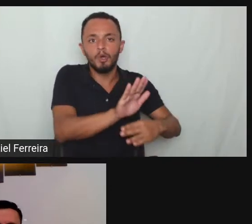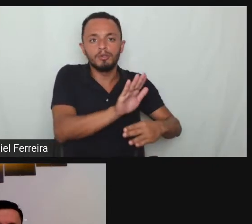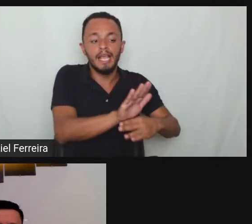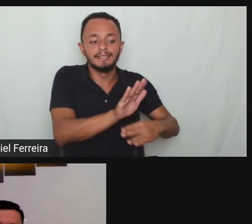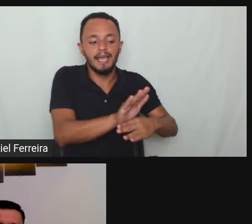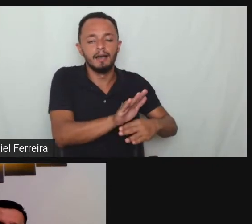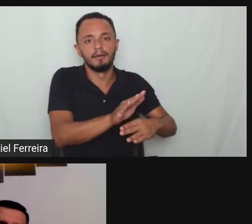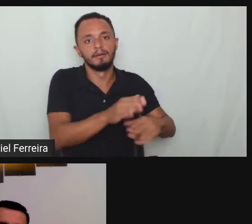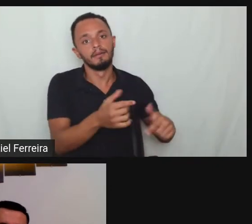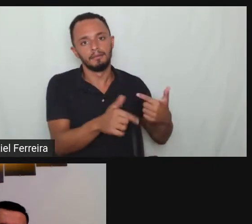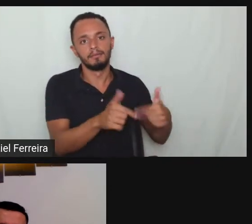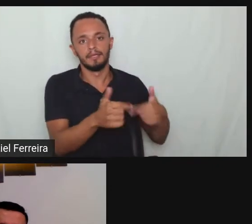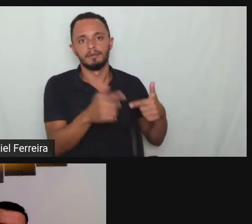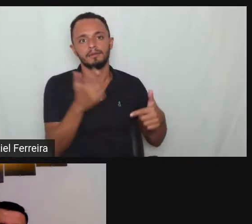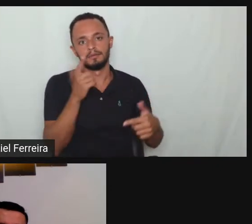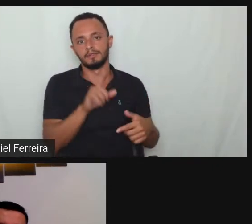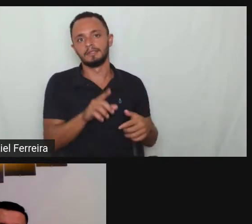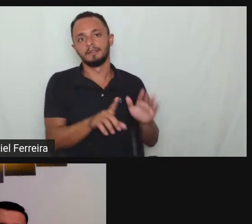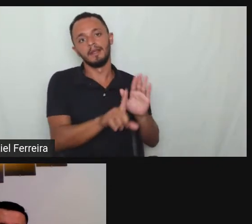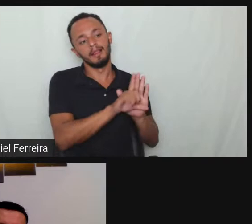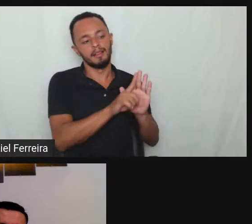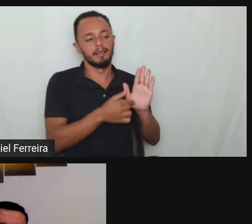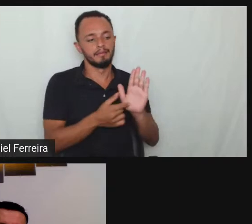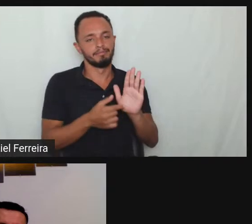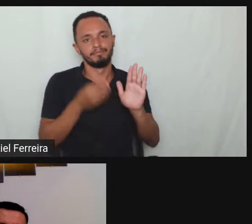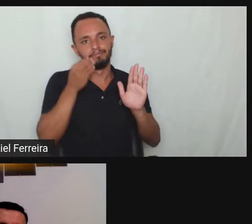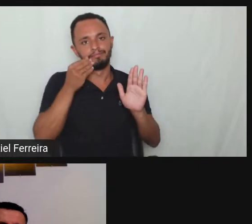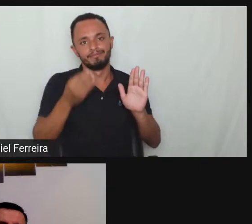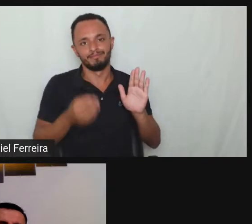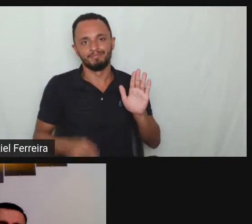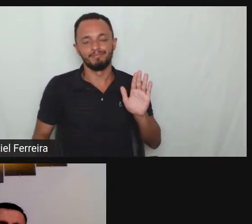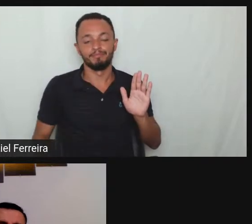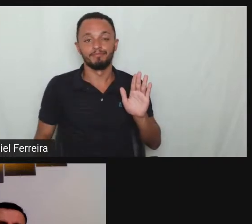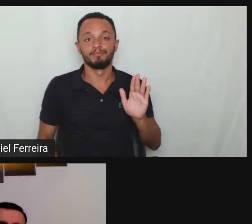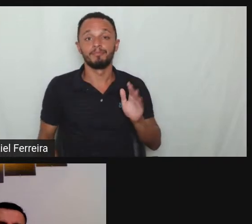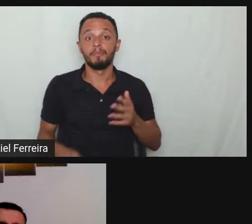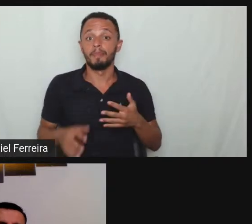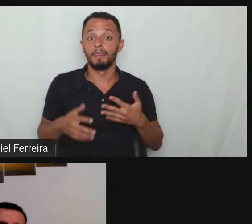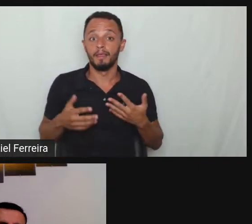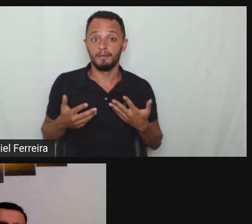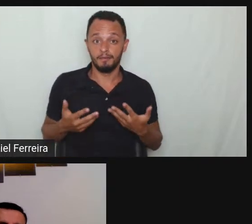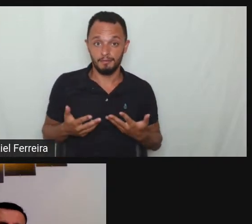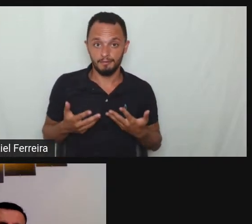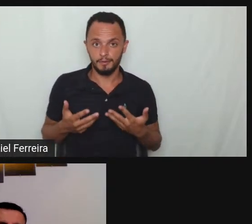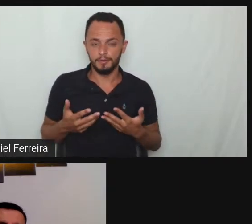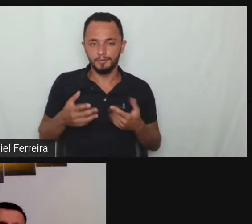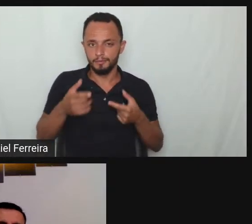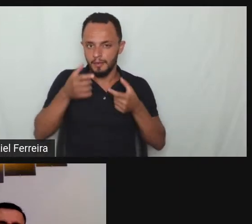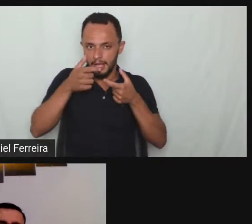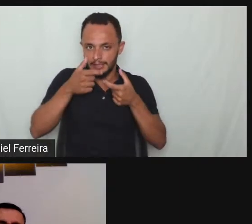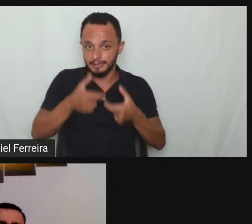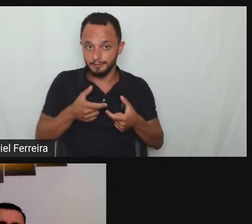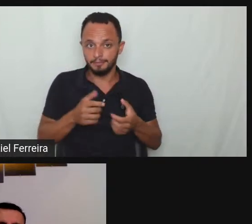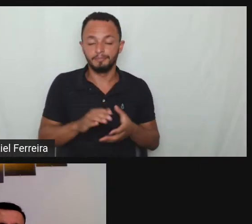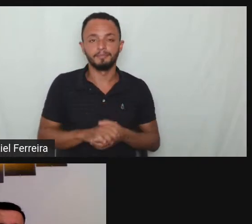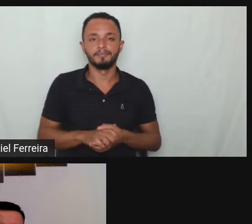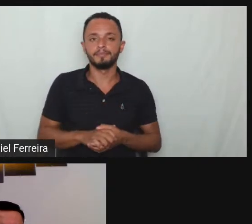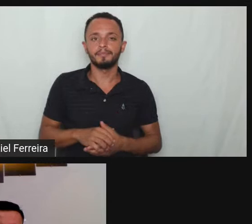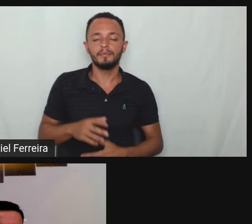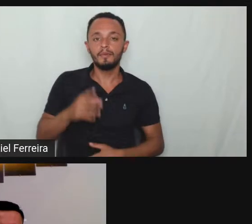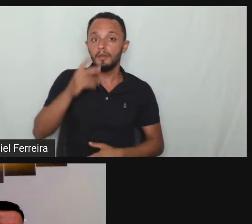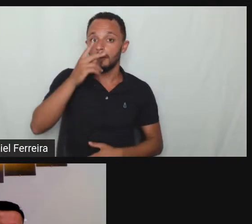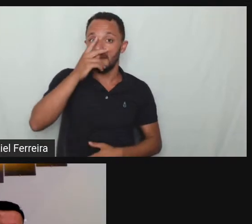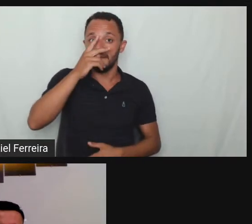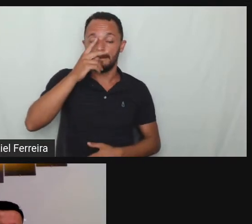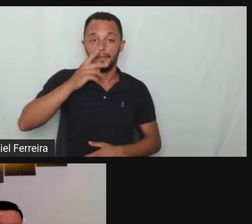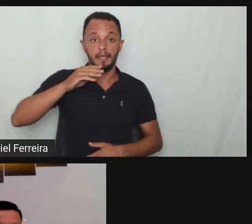a lei confere então gente olha só vamos prestar atenção aqui empregado com deficiência ele